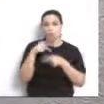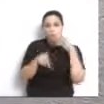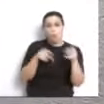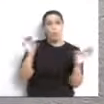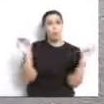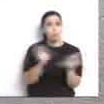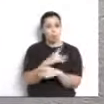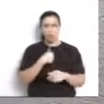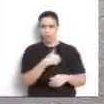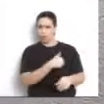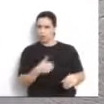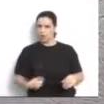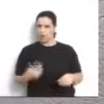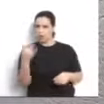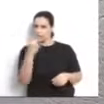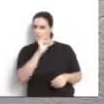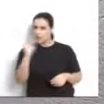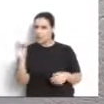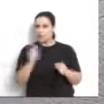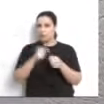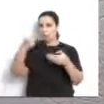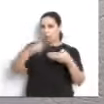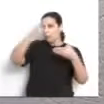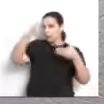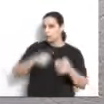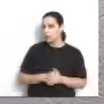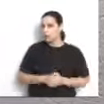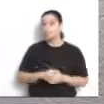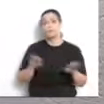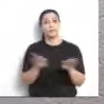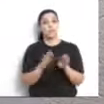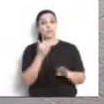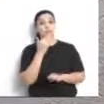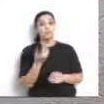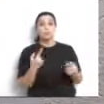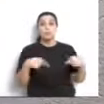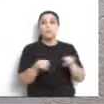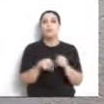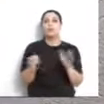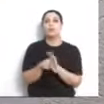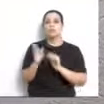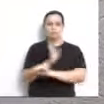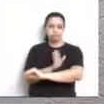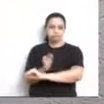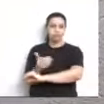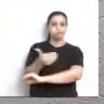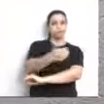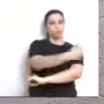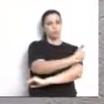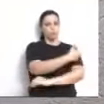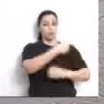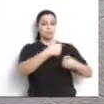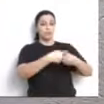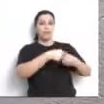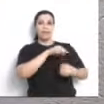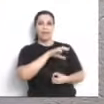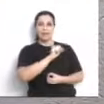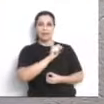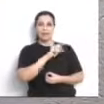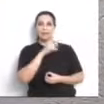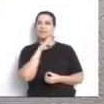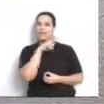Paraná e o governo federal querendo colocar uma praça de pedágio lá. Assim como ele pediu também o retorno do contorno lá da cidade de Cascavel.